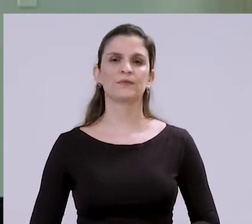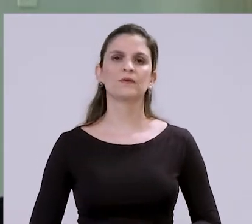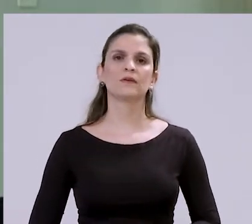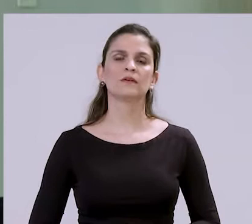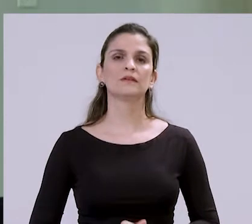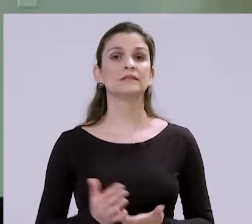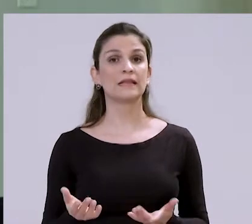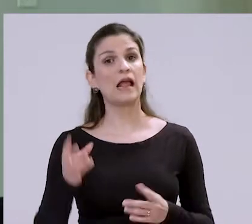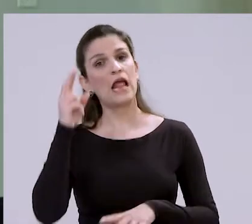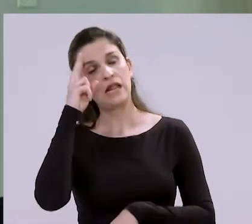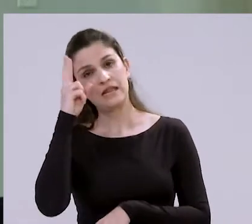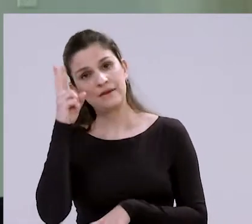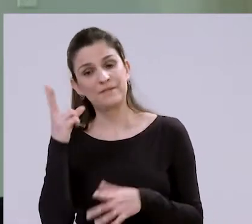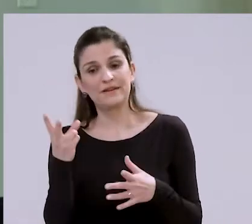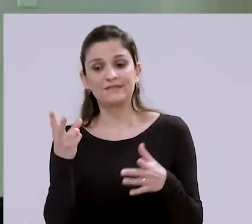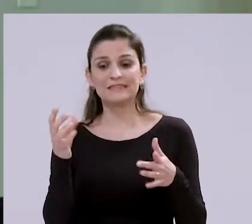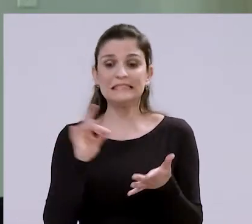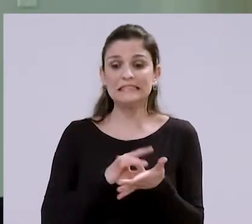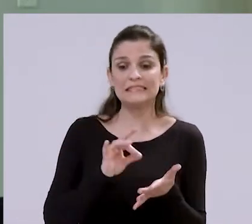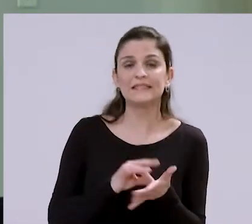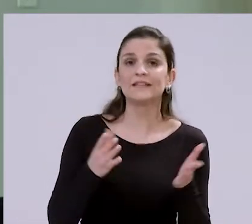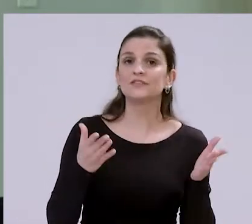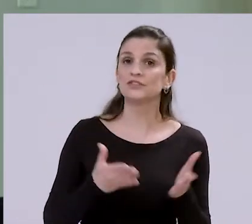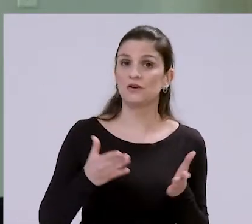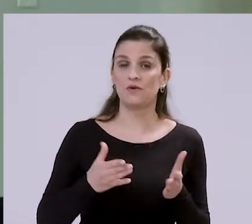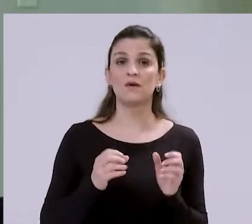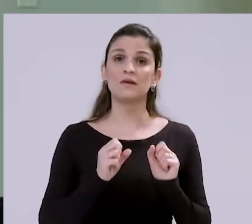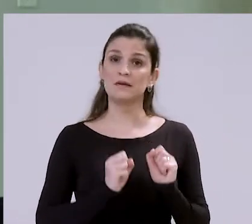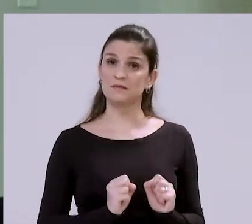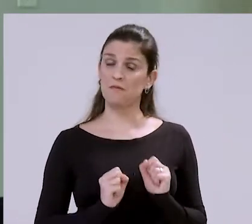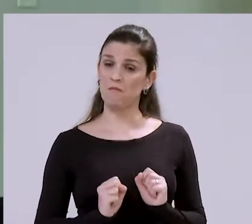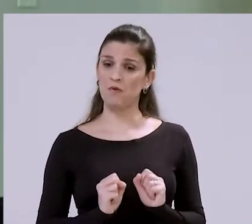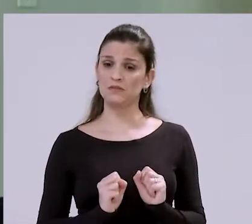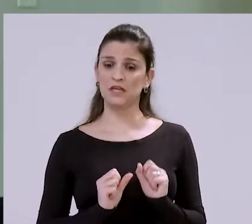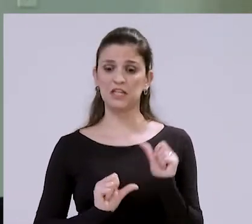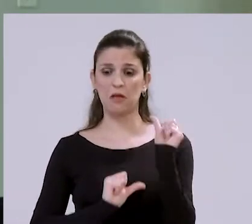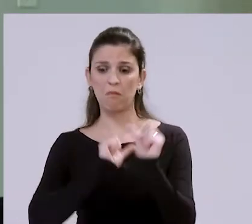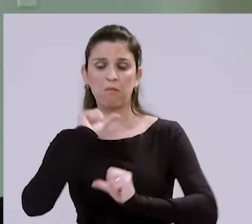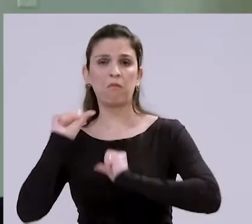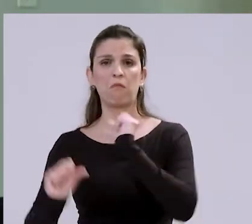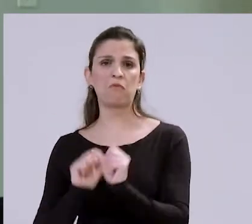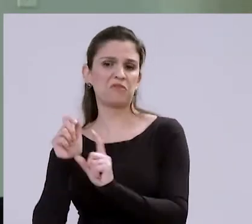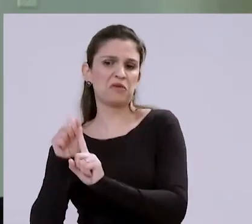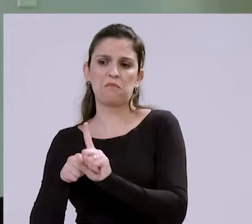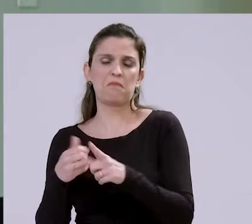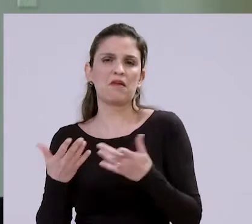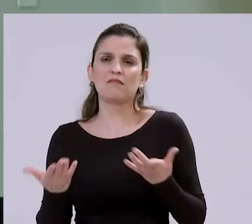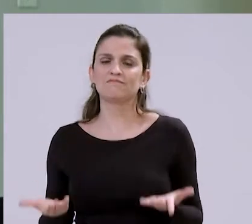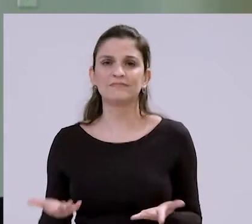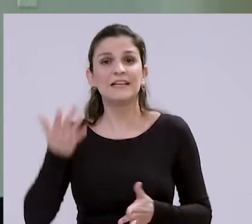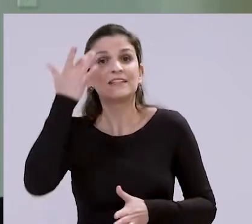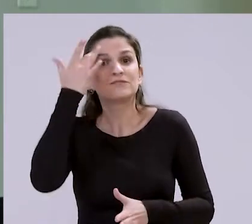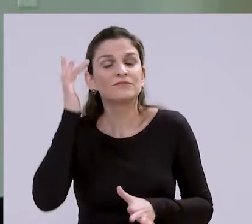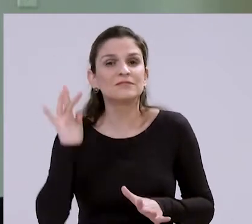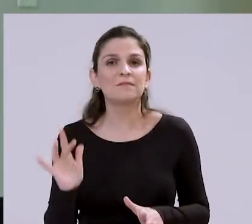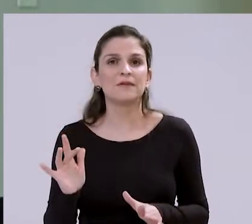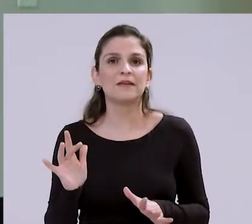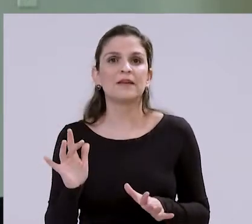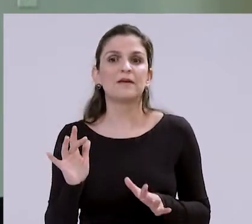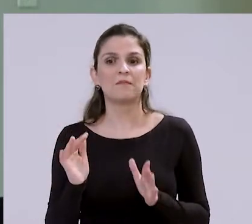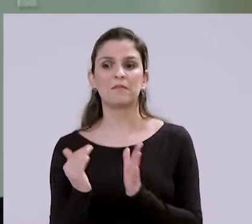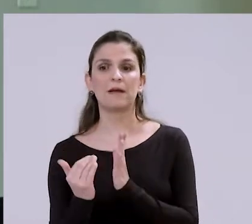que vem. Lembrando que essa é uma fotografia do momento. Pode ser que dentro de um mês as coisas mudem,